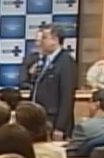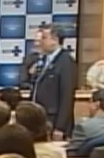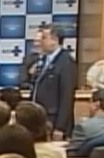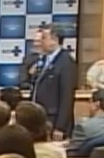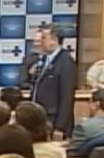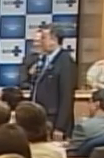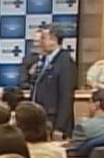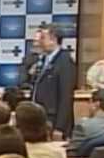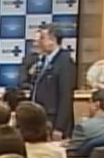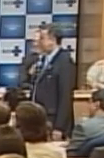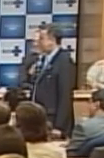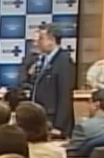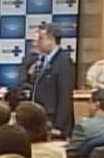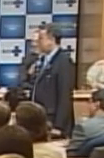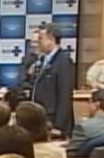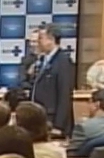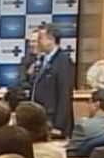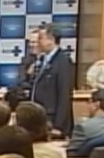garantido pelo SUS.